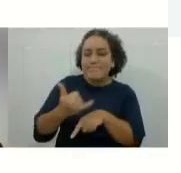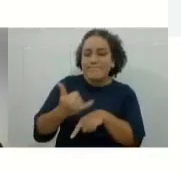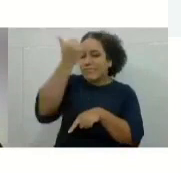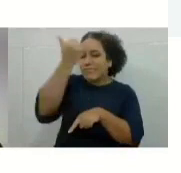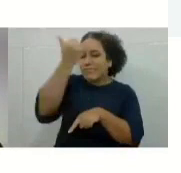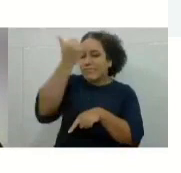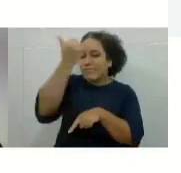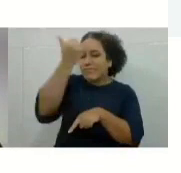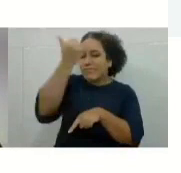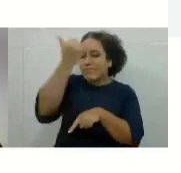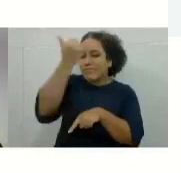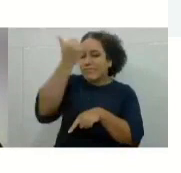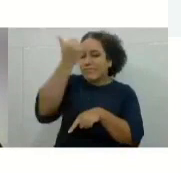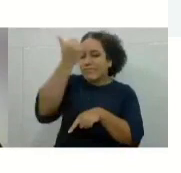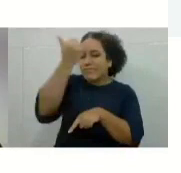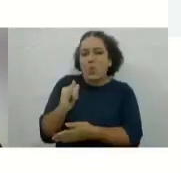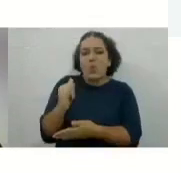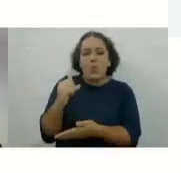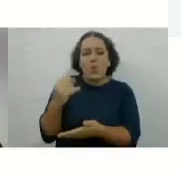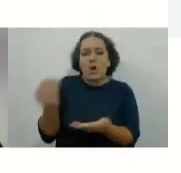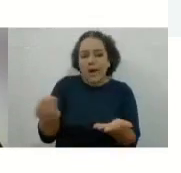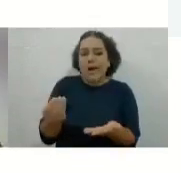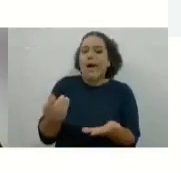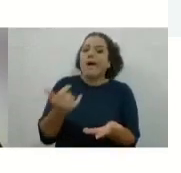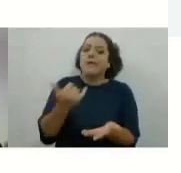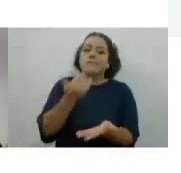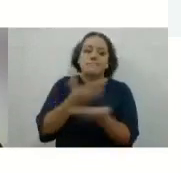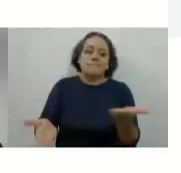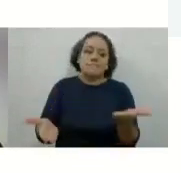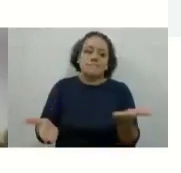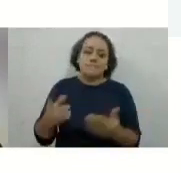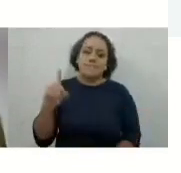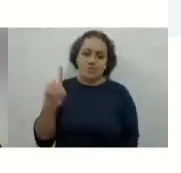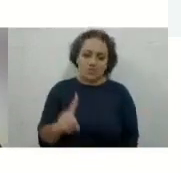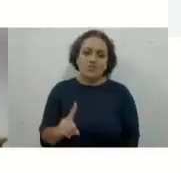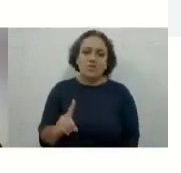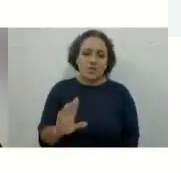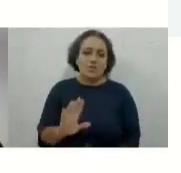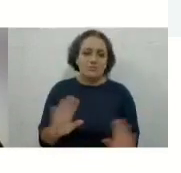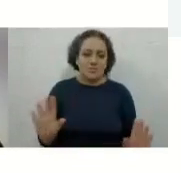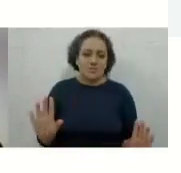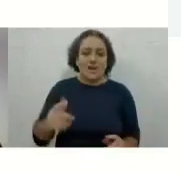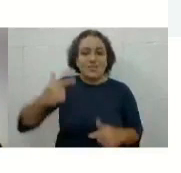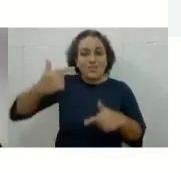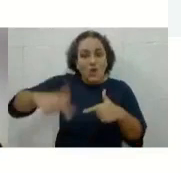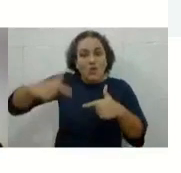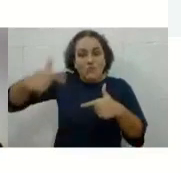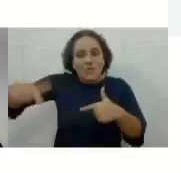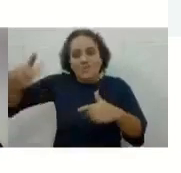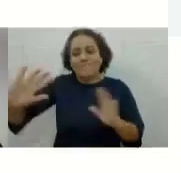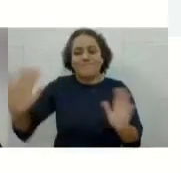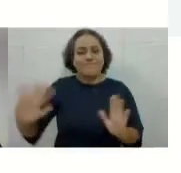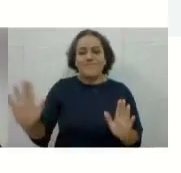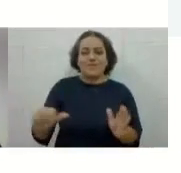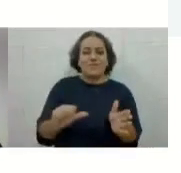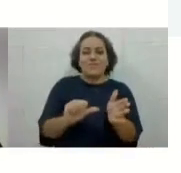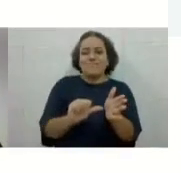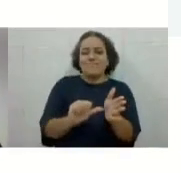atribui nota zero, né, ou seja, não há uma segunda oportunidade da segunda oportunidade, entenderam?